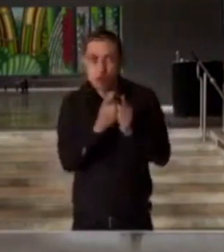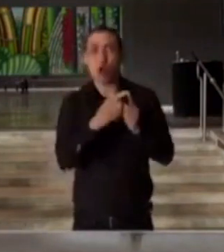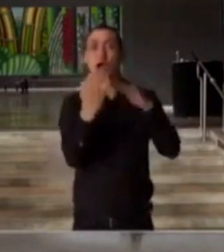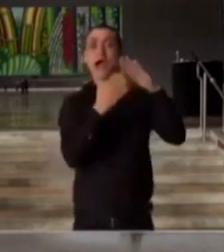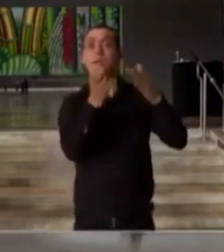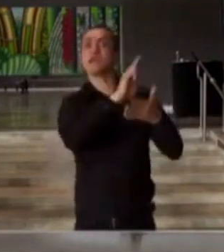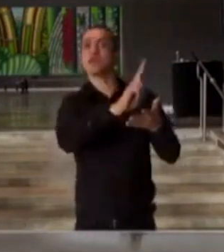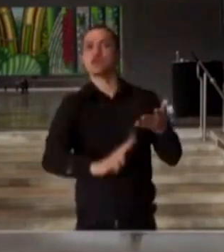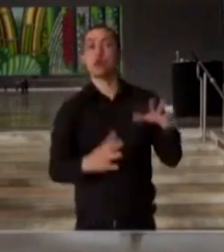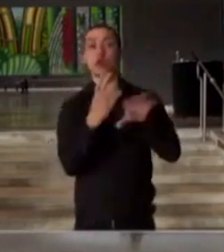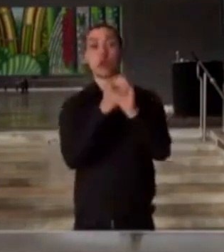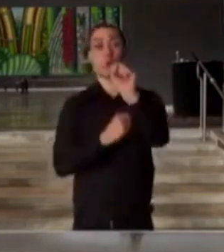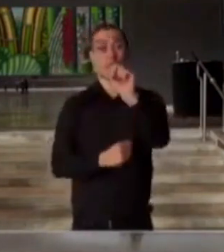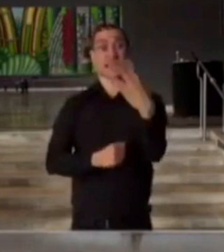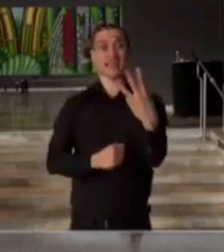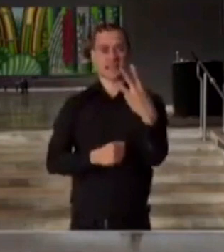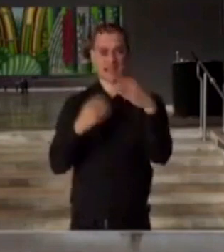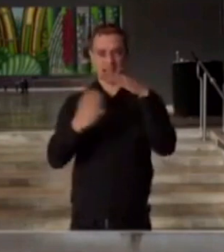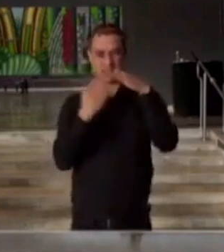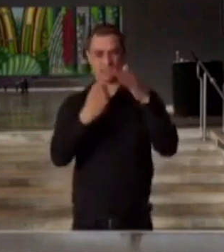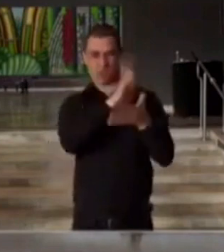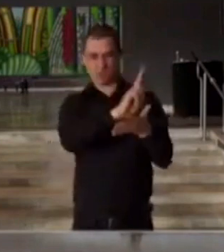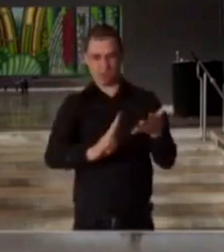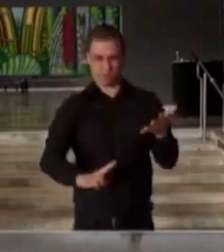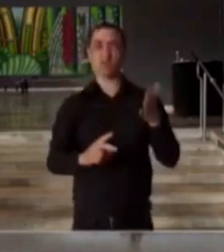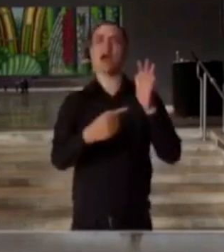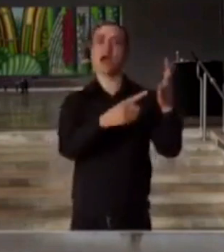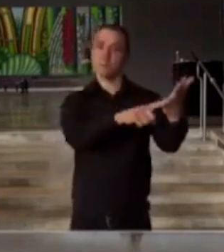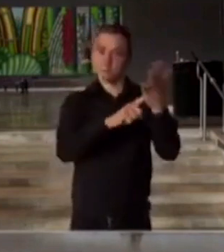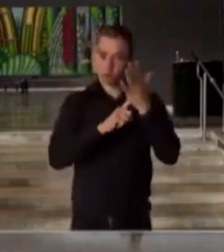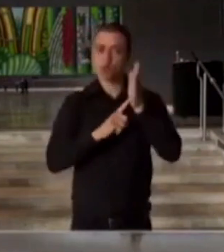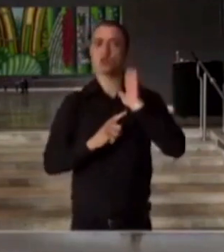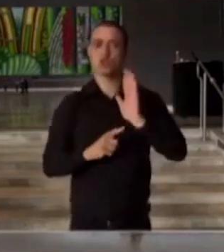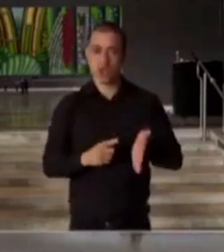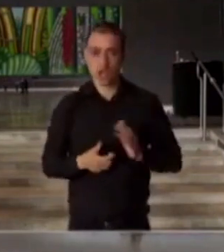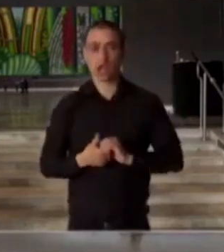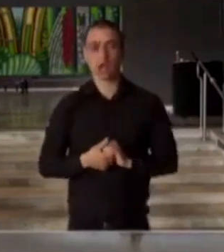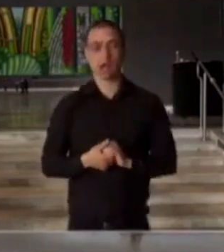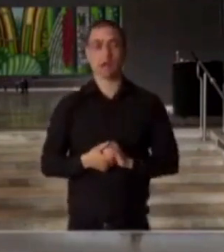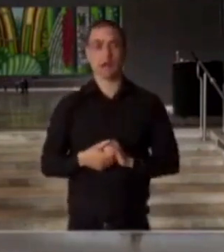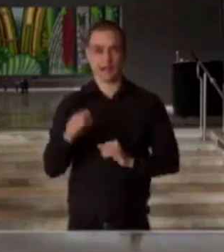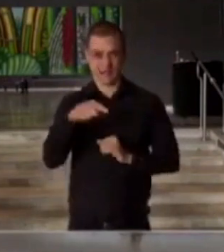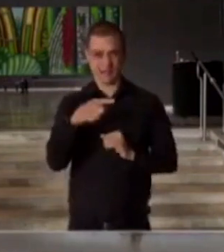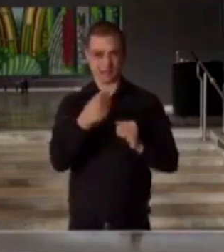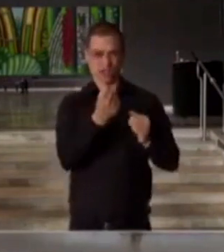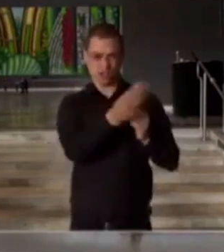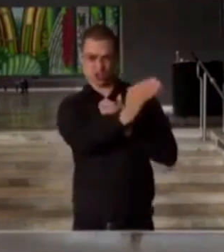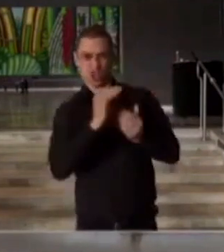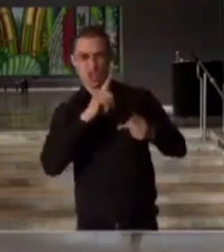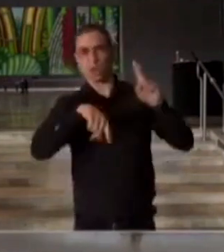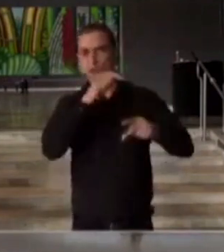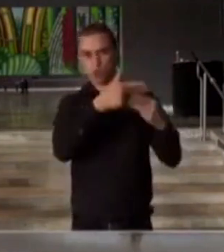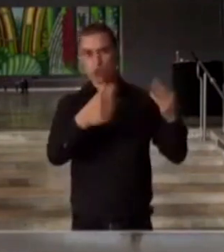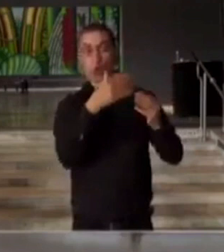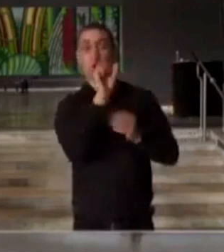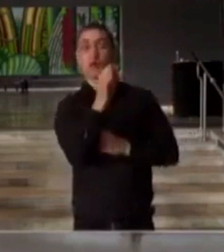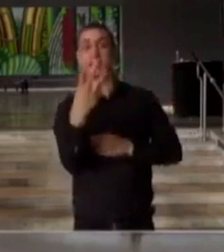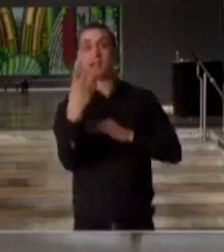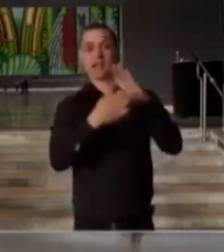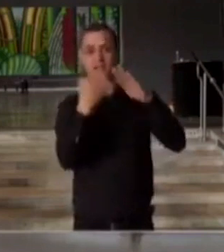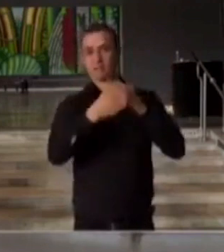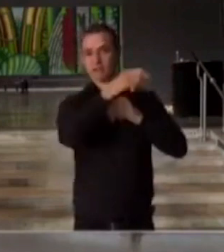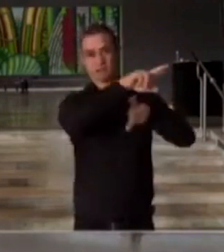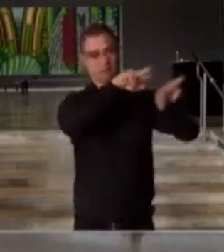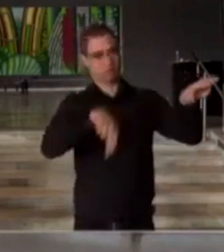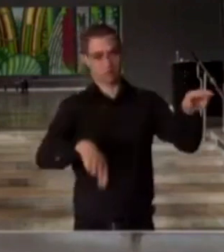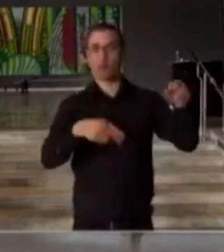empresas, foram 83 empresas que apresentaram este gesto solidário com doações em